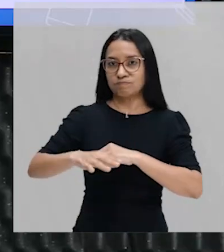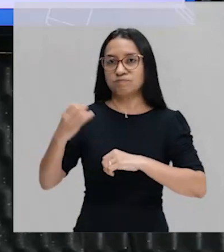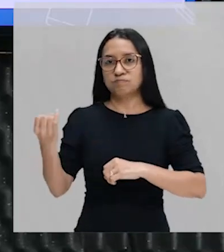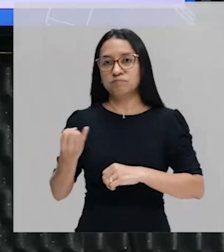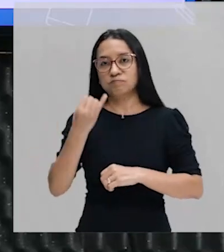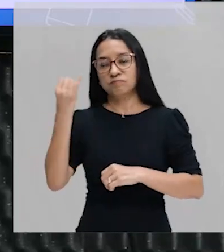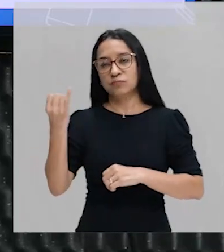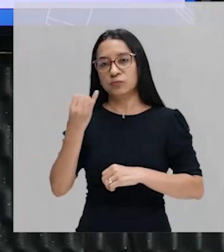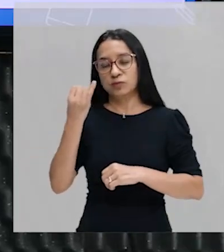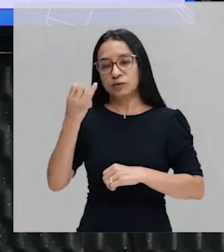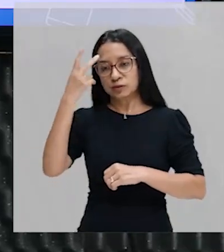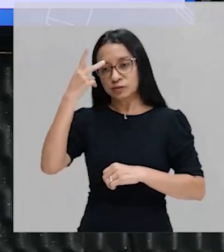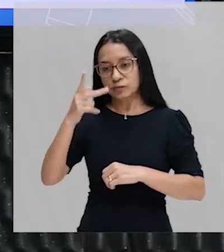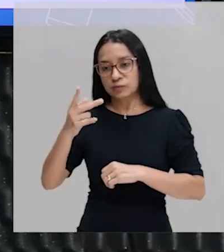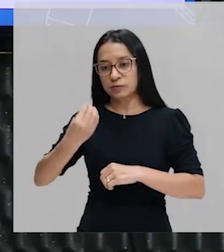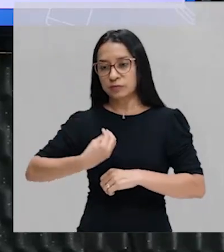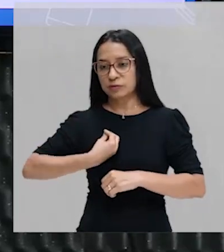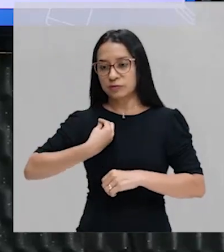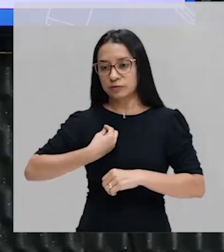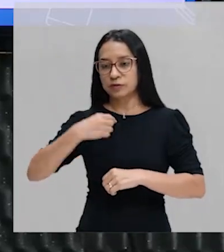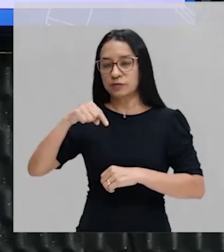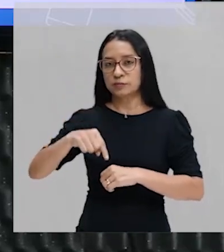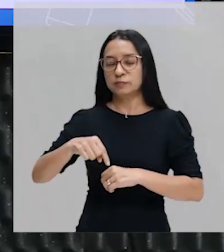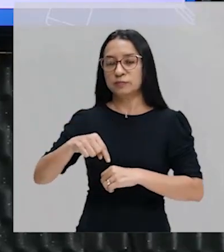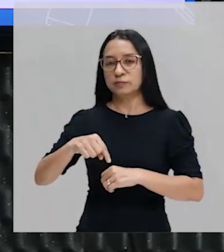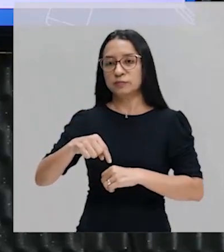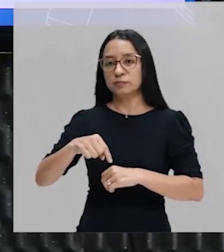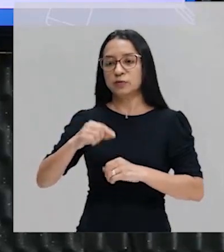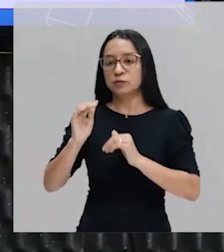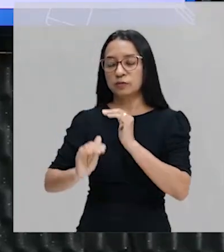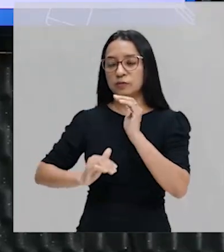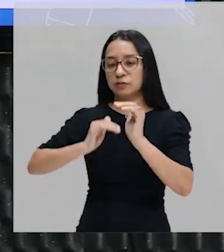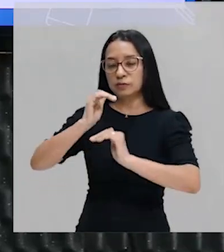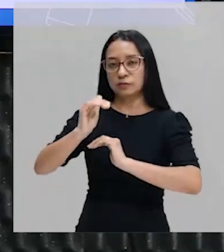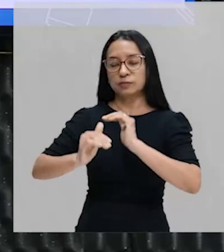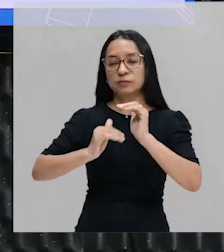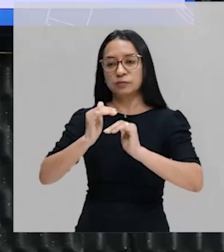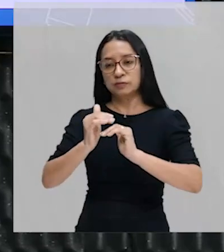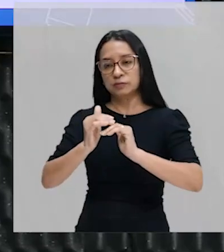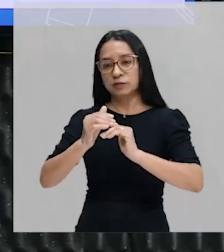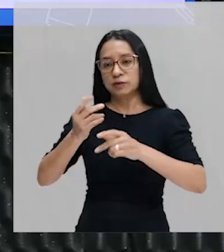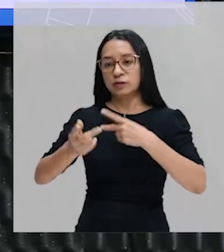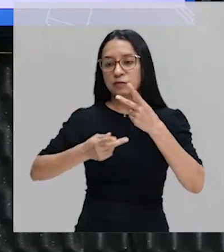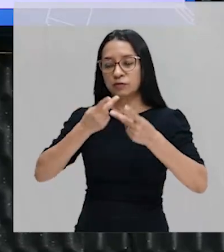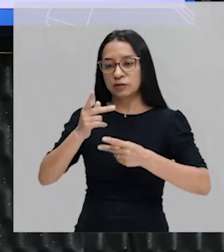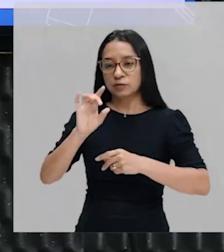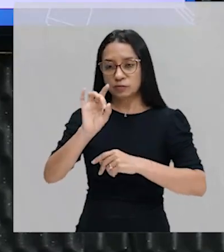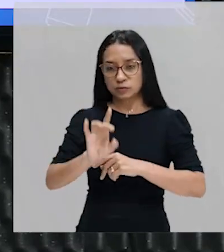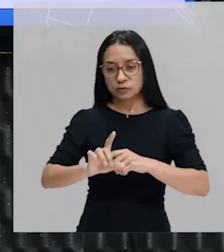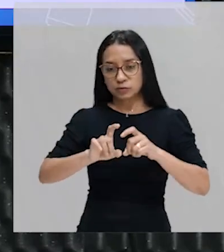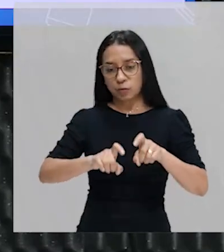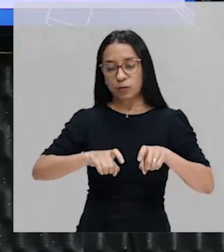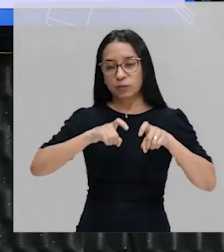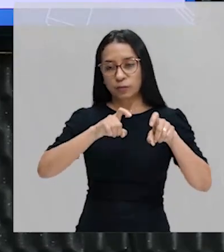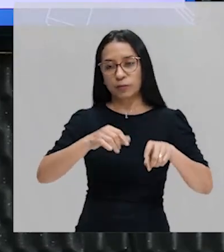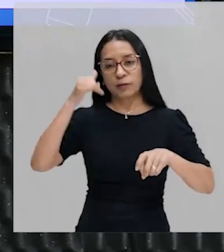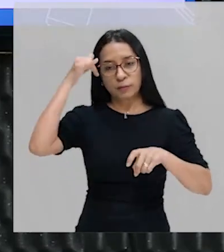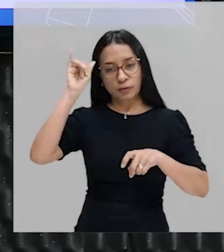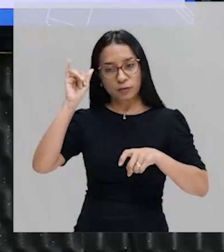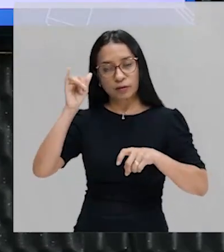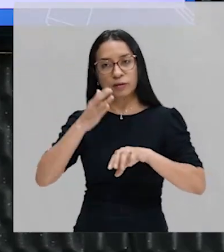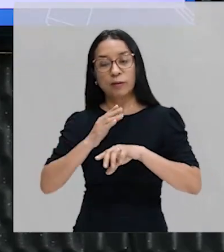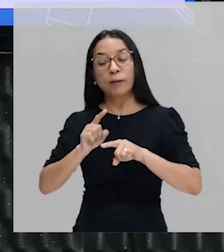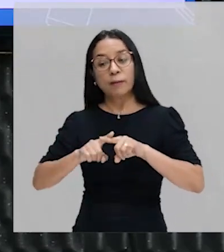para a sobrevivência dela, para o desenvolvimento dela. Nós falamos apenas a pecuária, mas existem outras